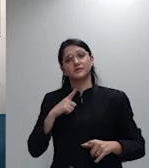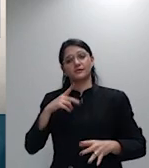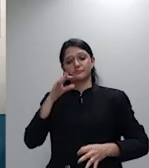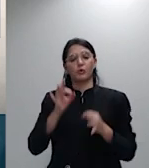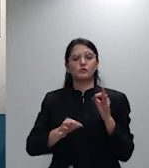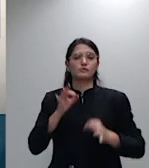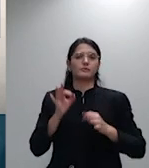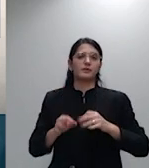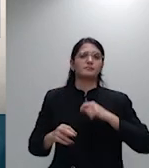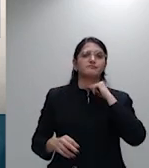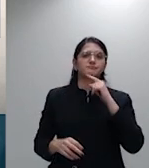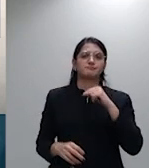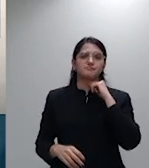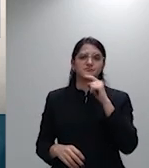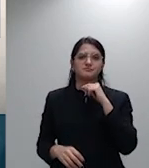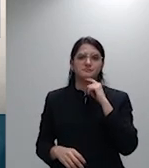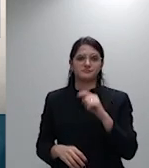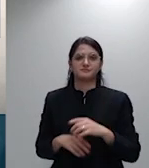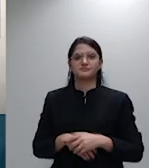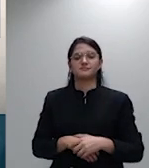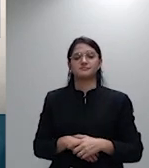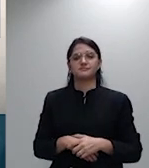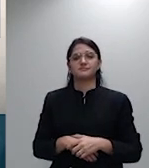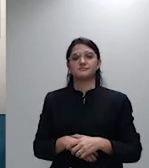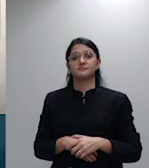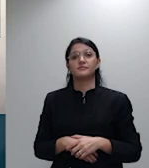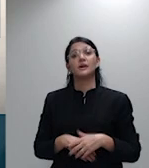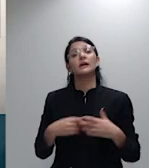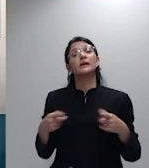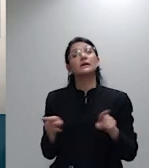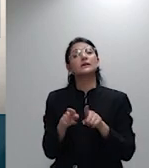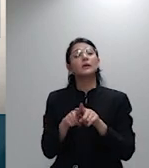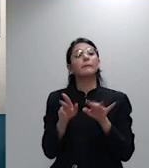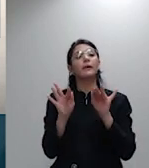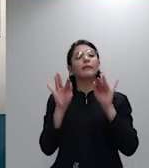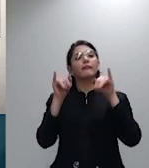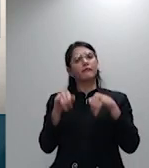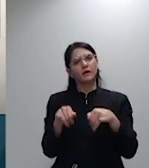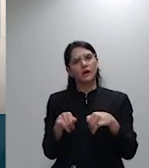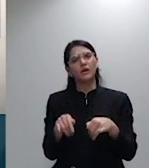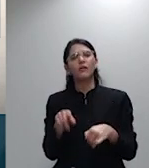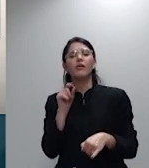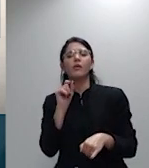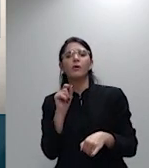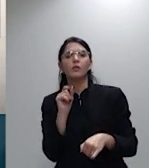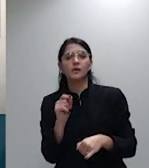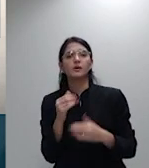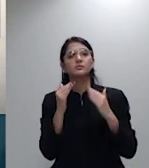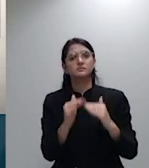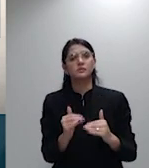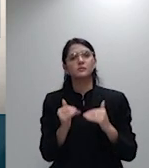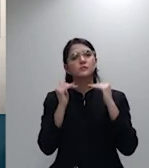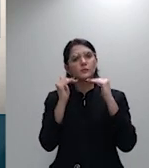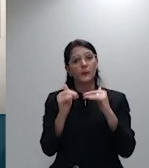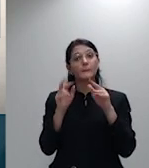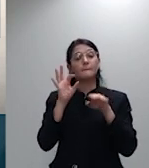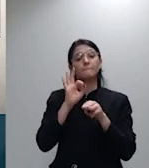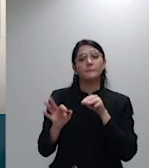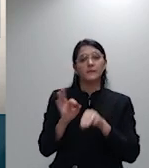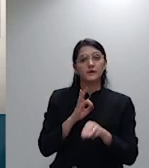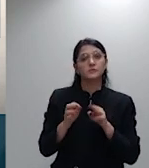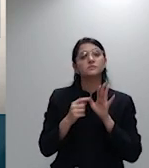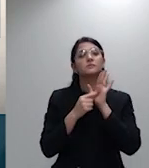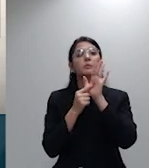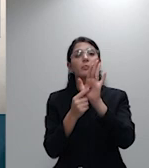isto assim prevaleça e para finalizar senhores ministros apresentamos também uma preocupação que